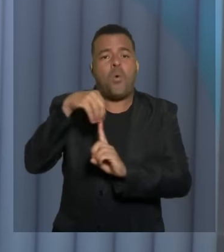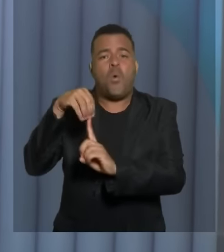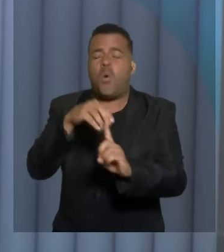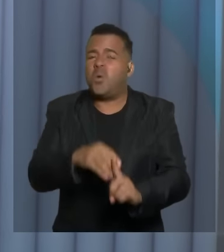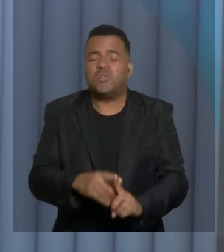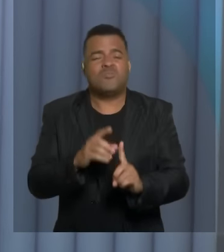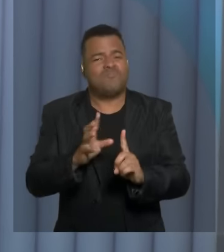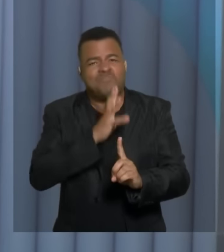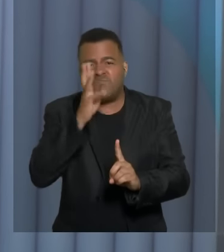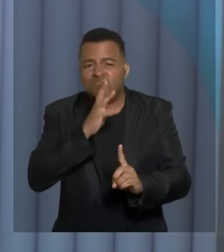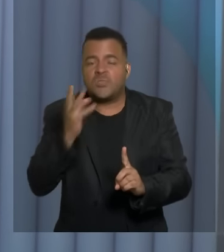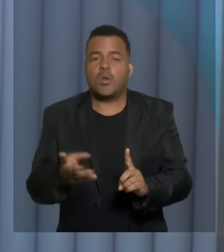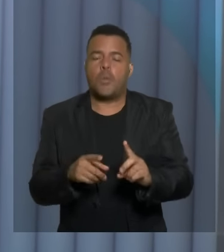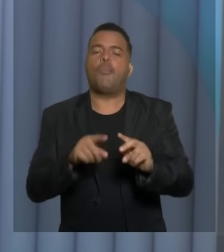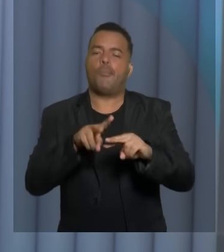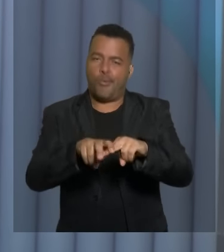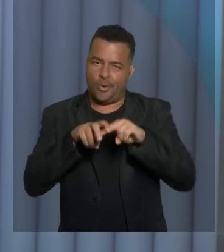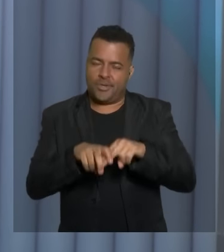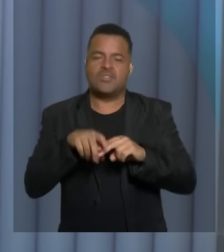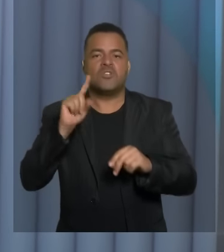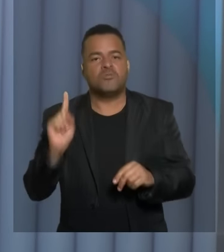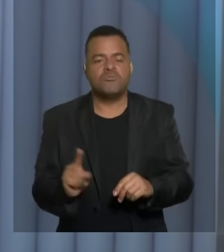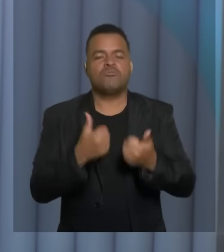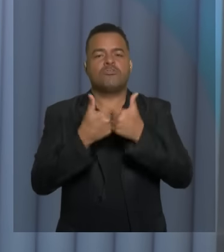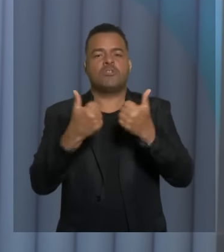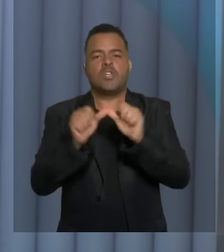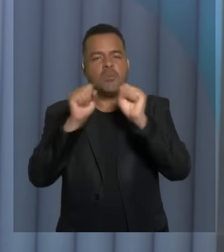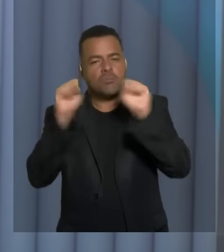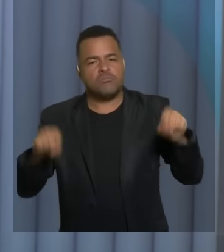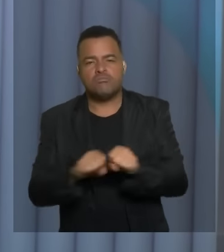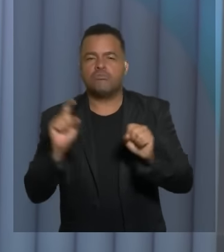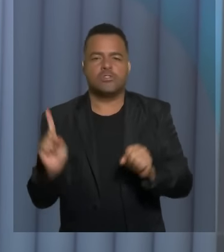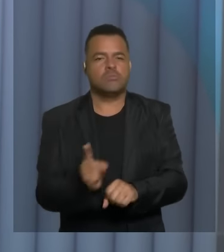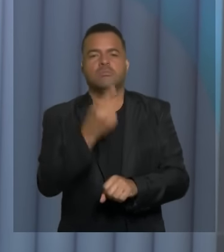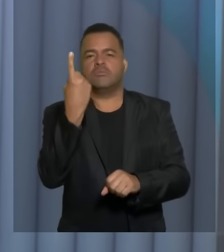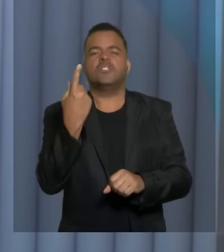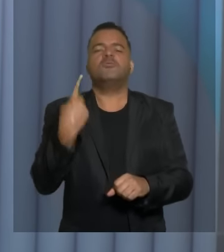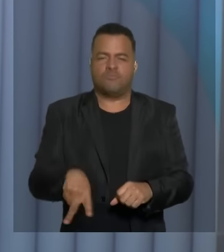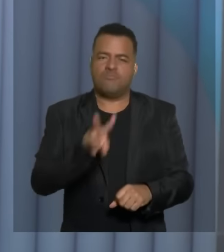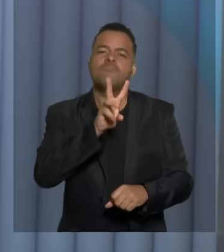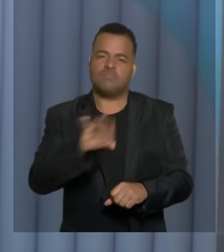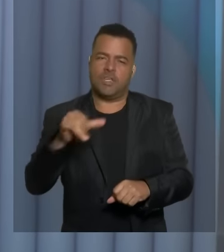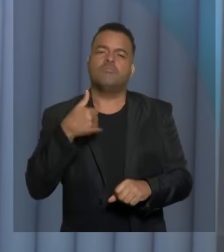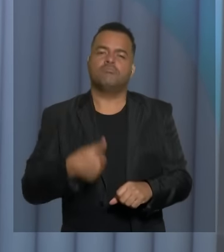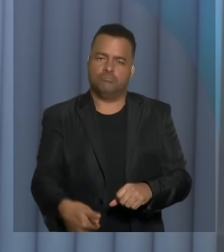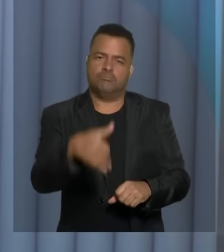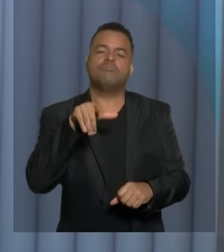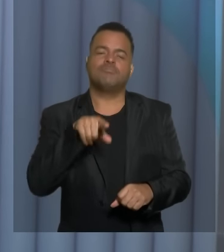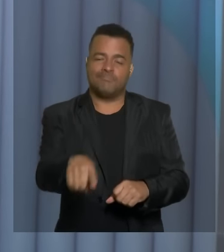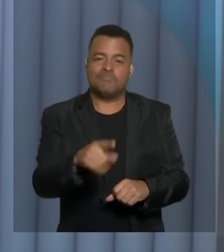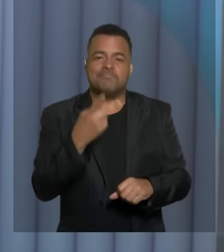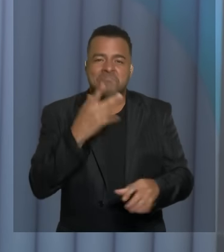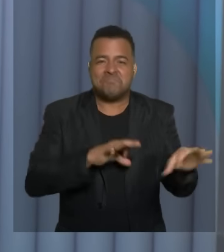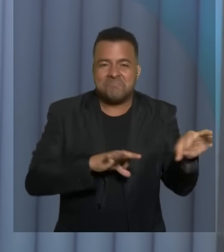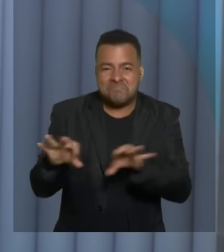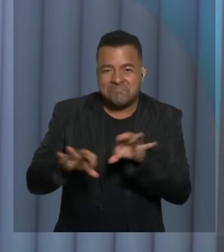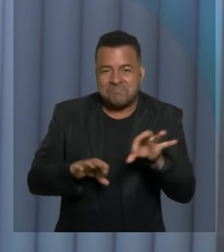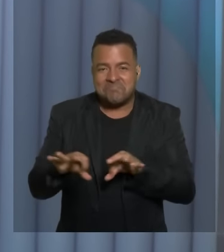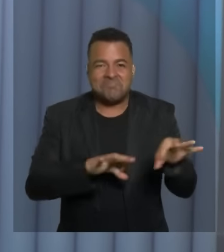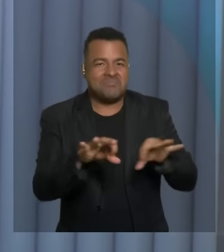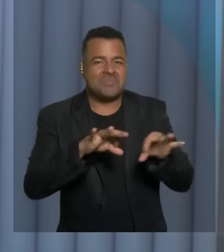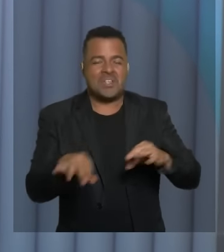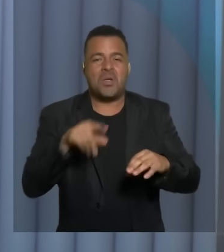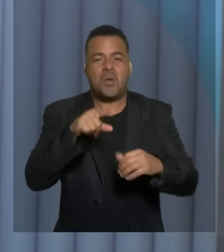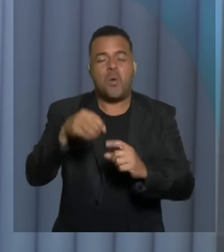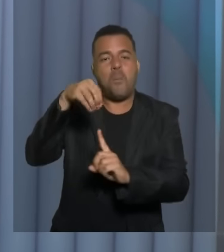do Sistema Único de Mobilidade Urbana, nós vamos redefinir as linhas, nós vamos reorganizar o tráfego,